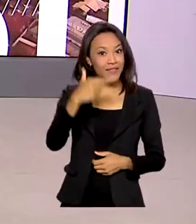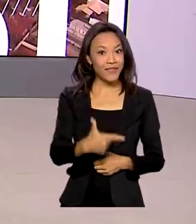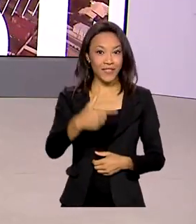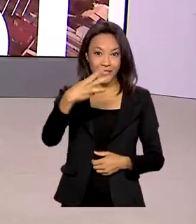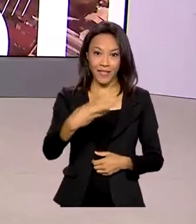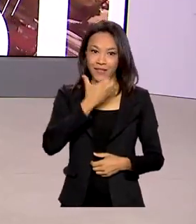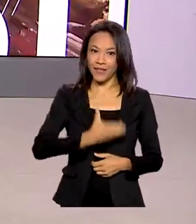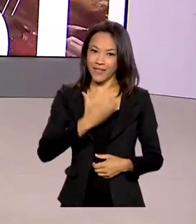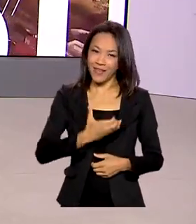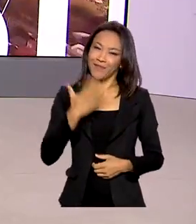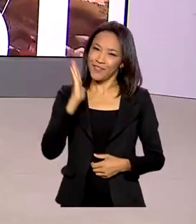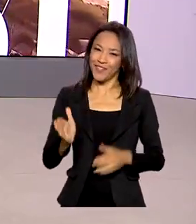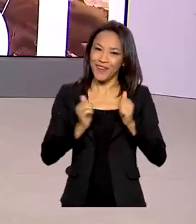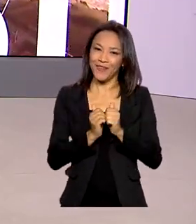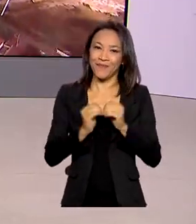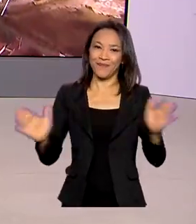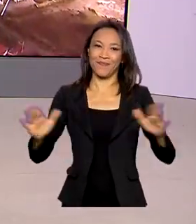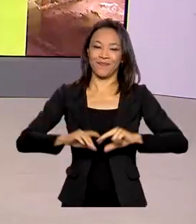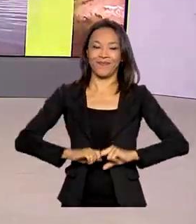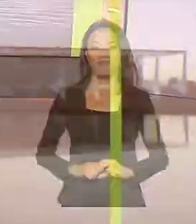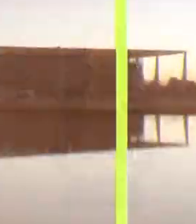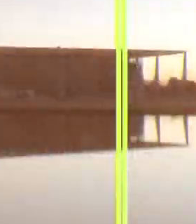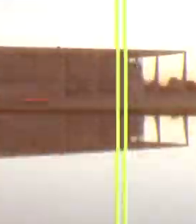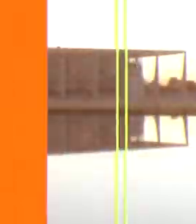23 de dezembro, está começando.